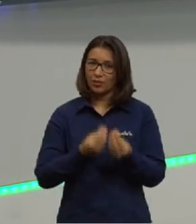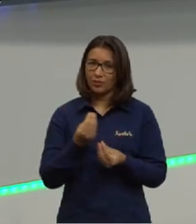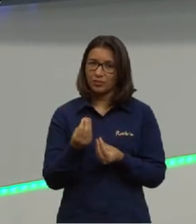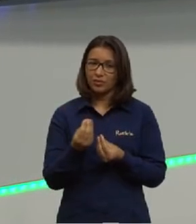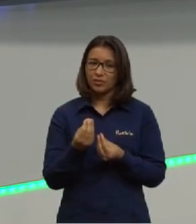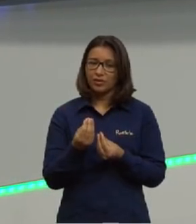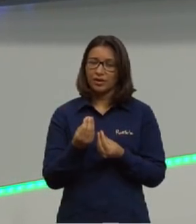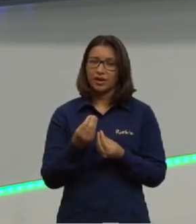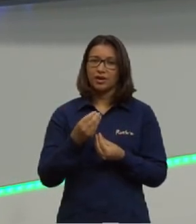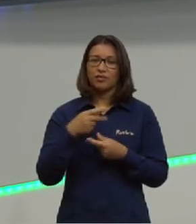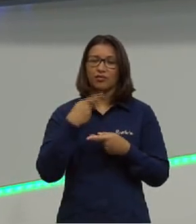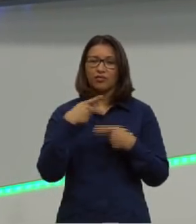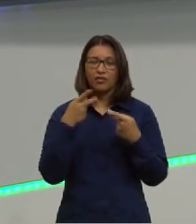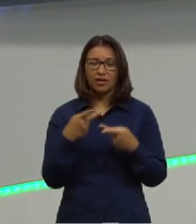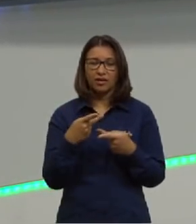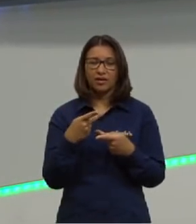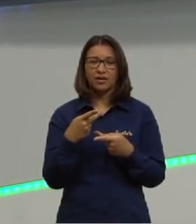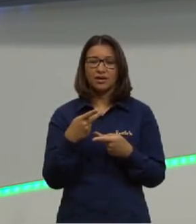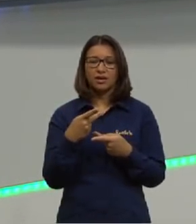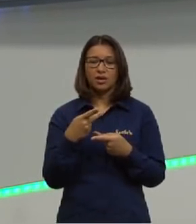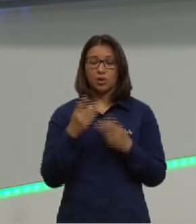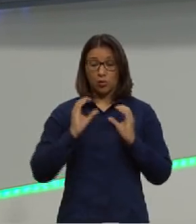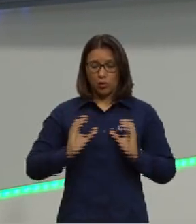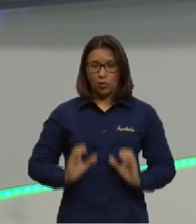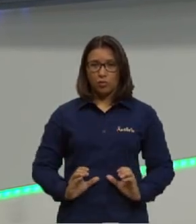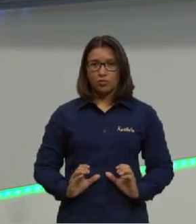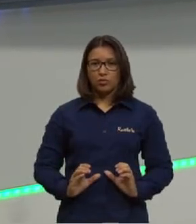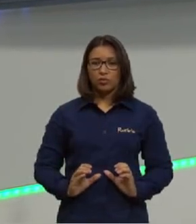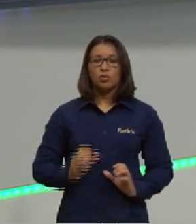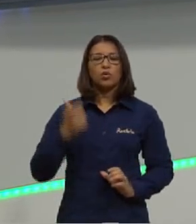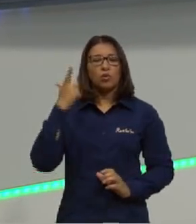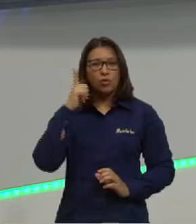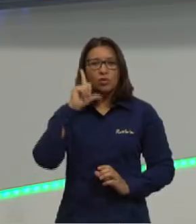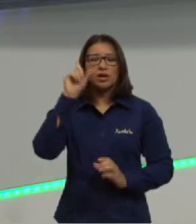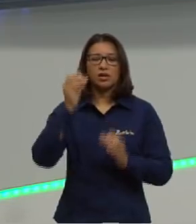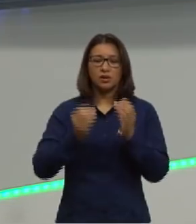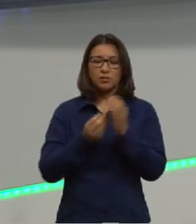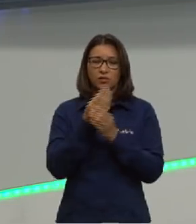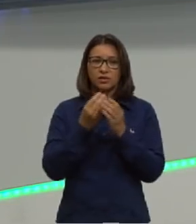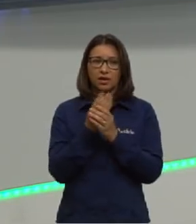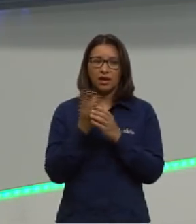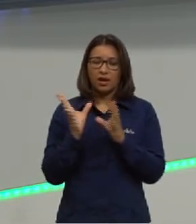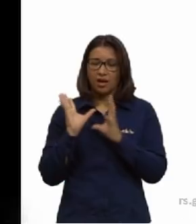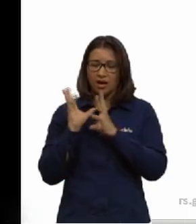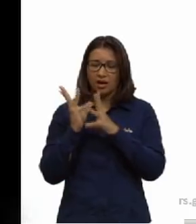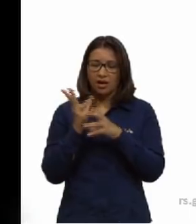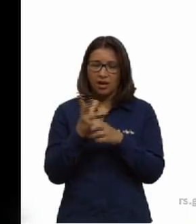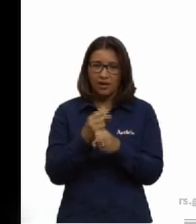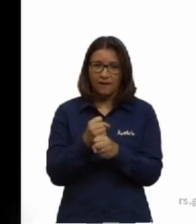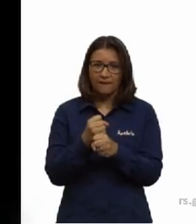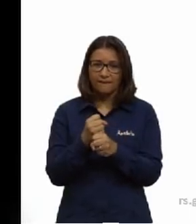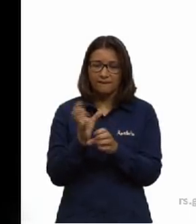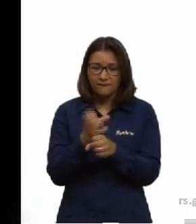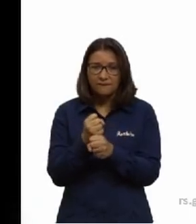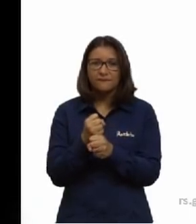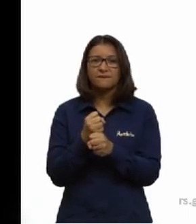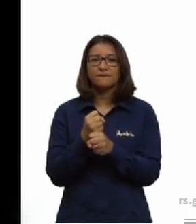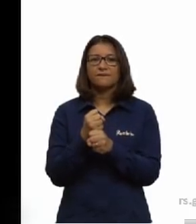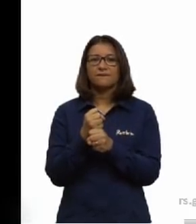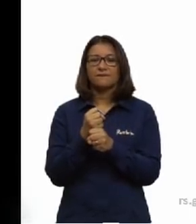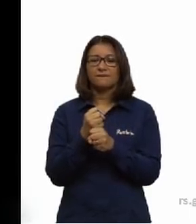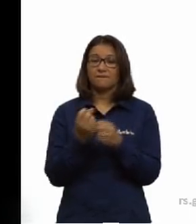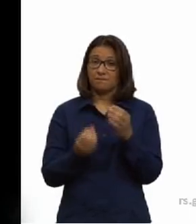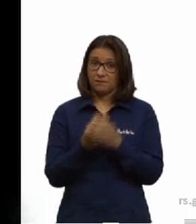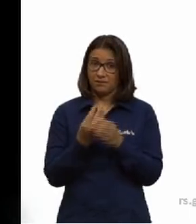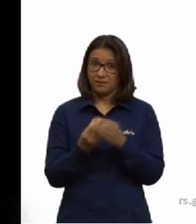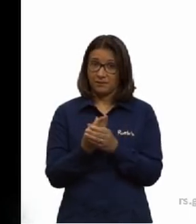produzir no nosso corpo, consegue sintetizar, né? Que é produzir. E aí a gente vai